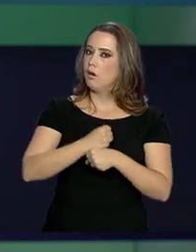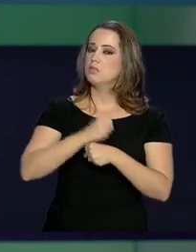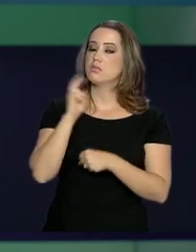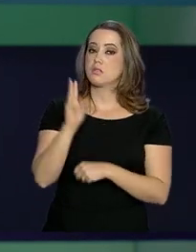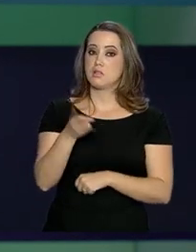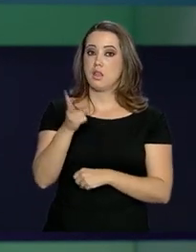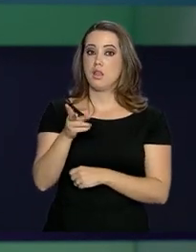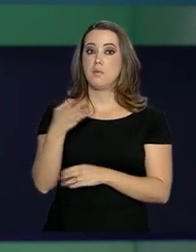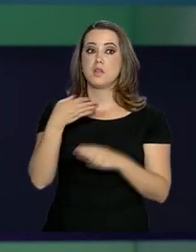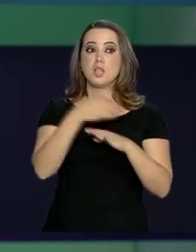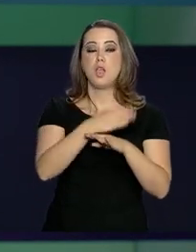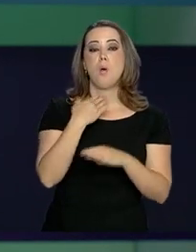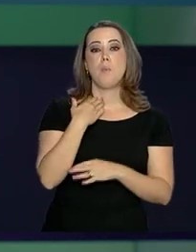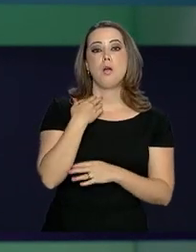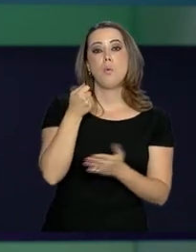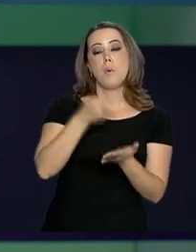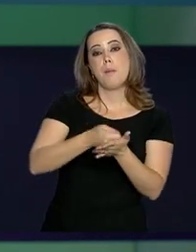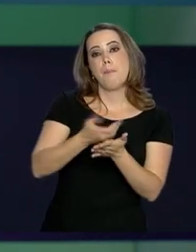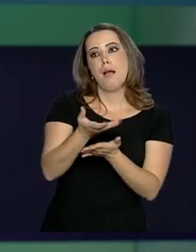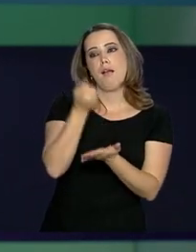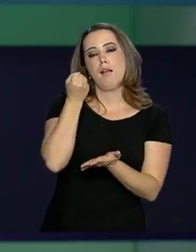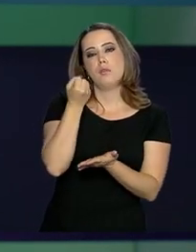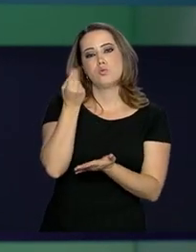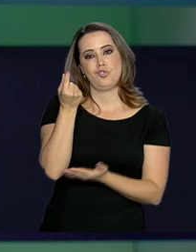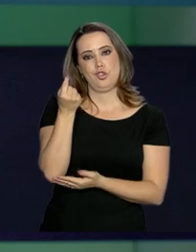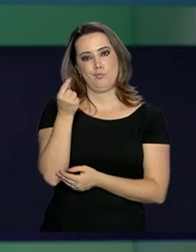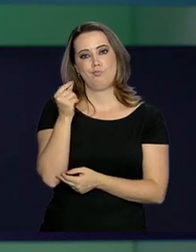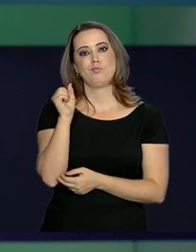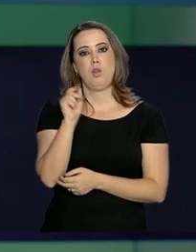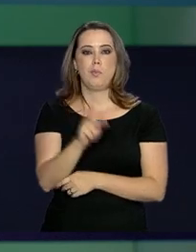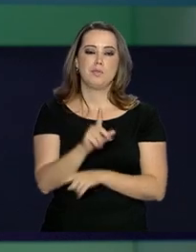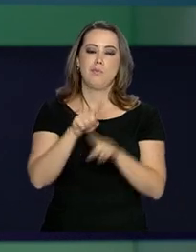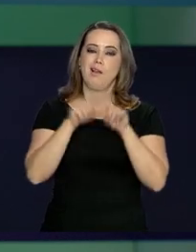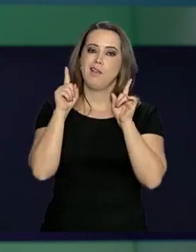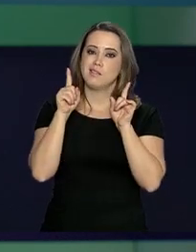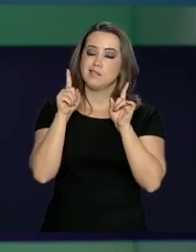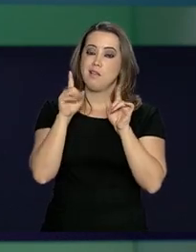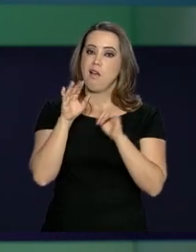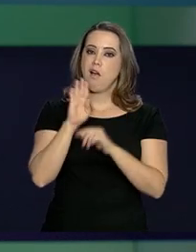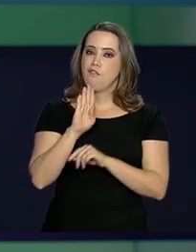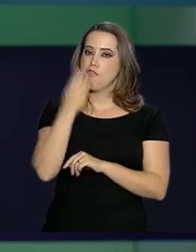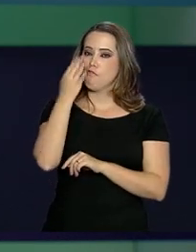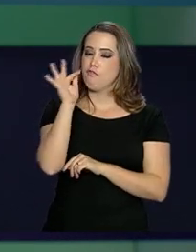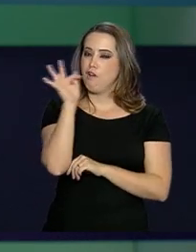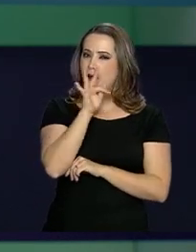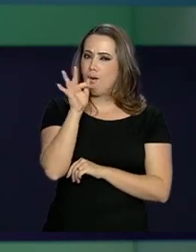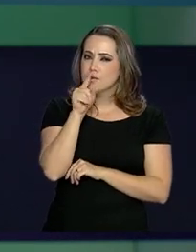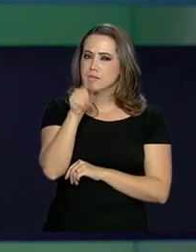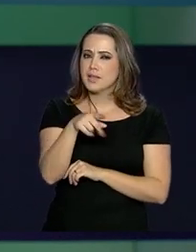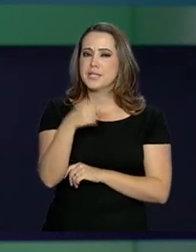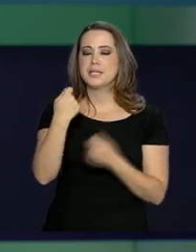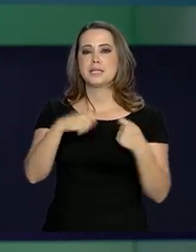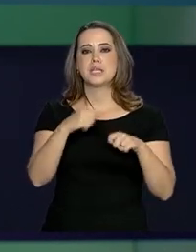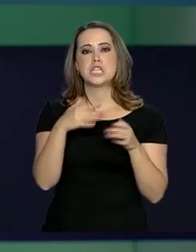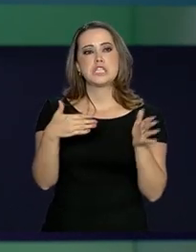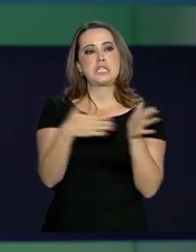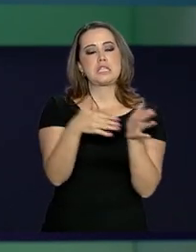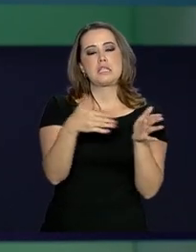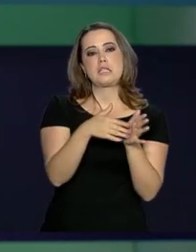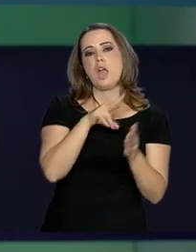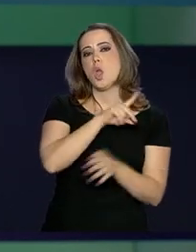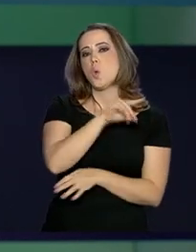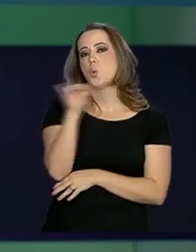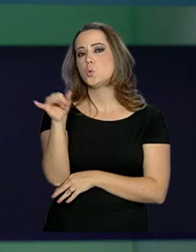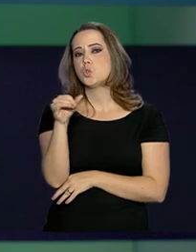pagador do benefício. Mas, atenção, a informação falsa que circula na internet é de que a data limite